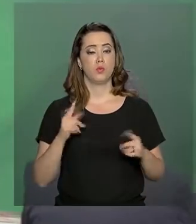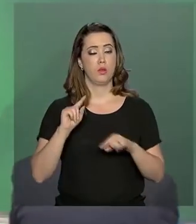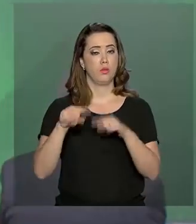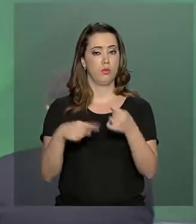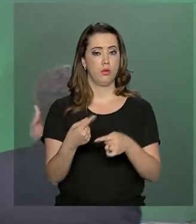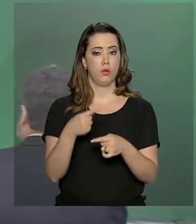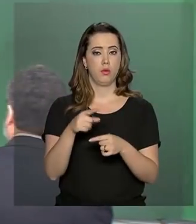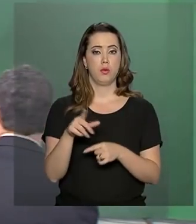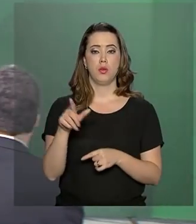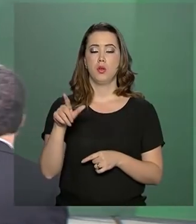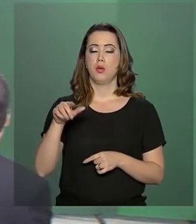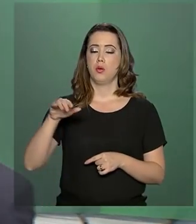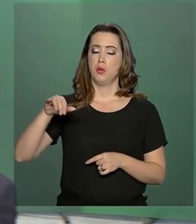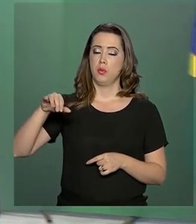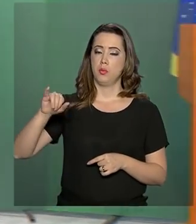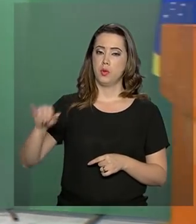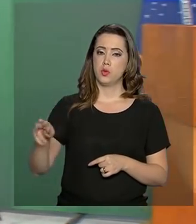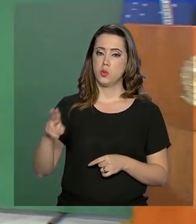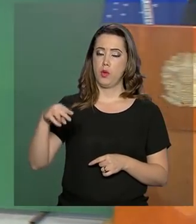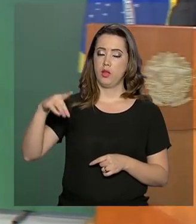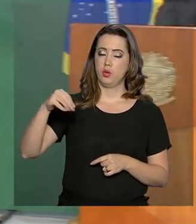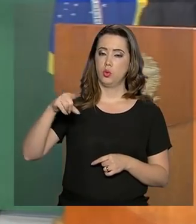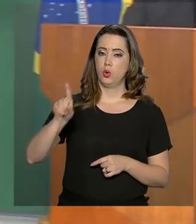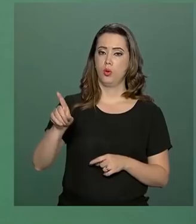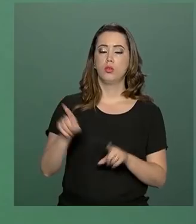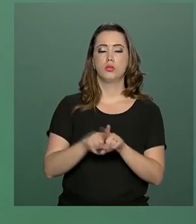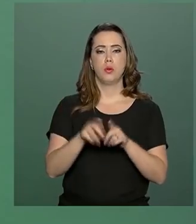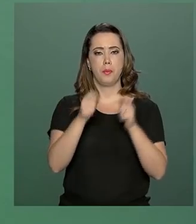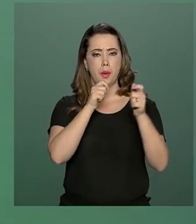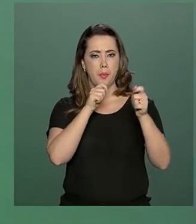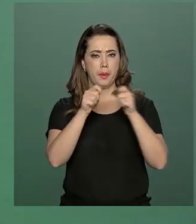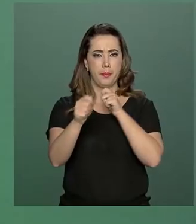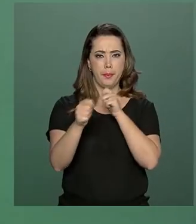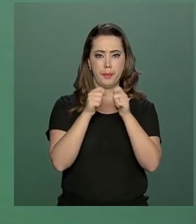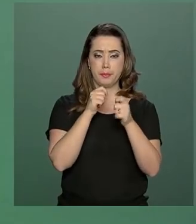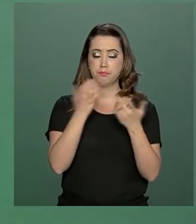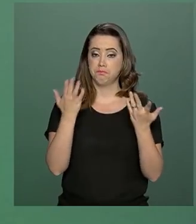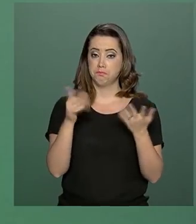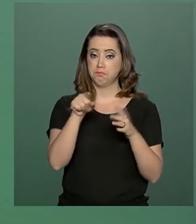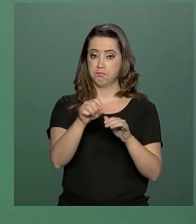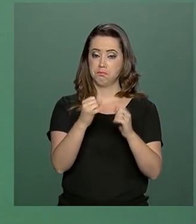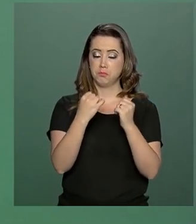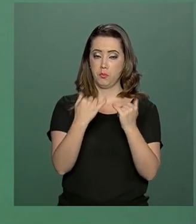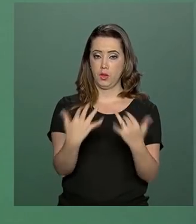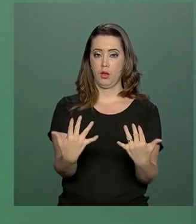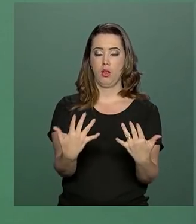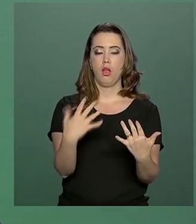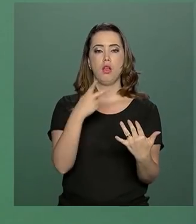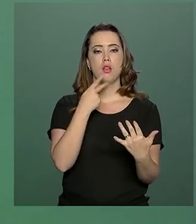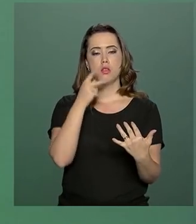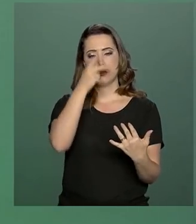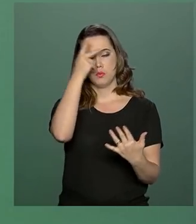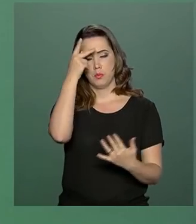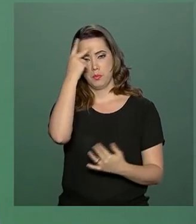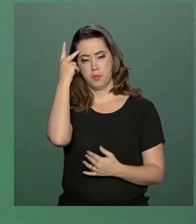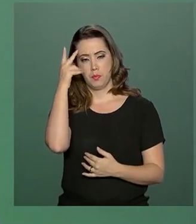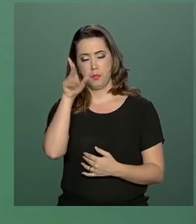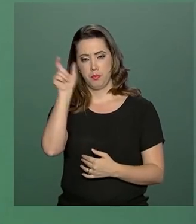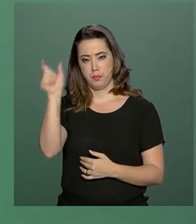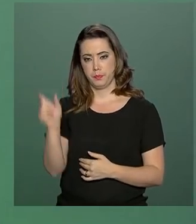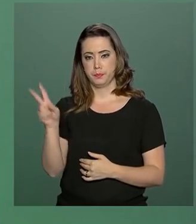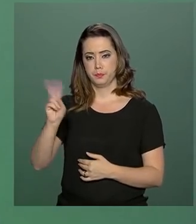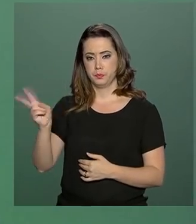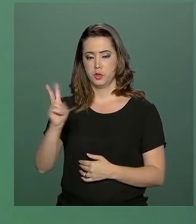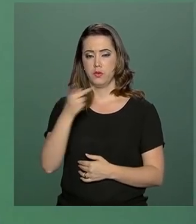Depois, Guaidó e Bolsonaro fizeram um pronunciamento. O presidente encarregado da Venezuela destacou que o povo venezuelano